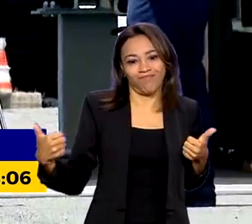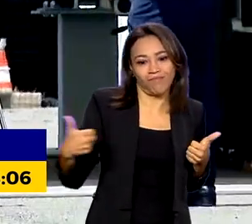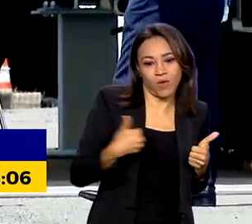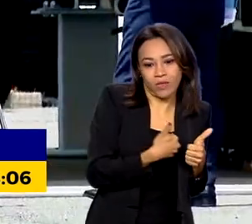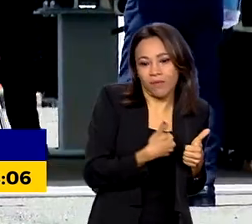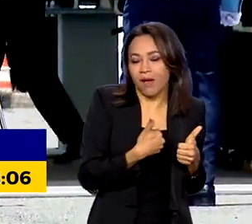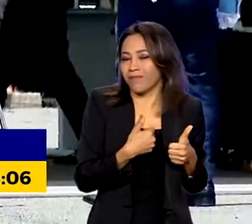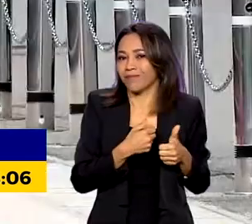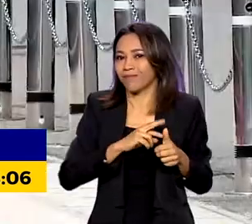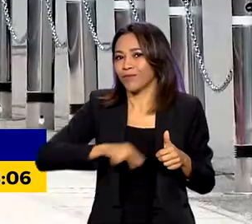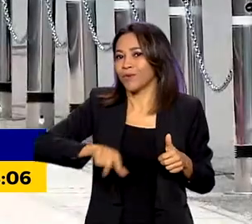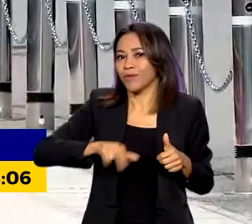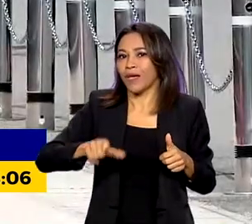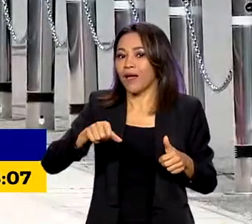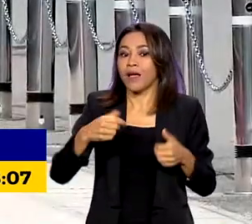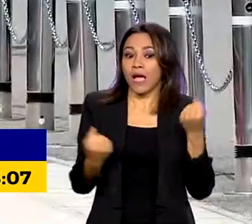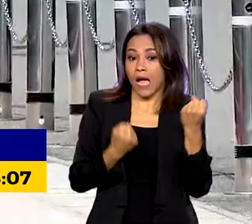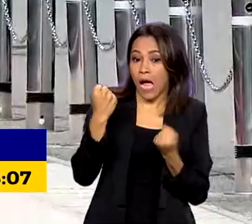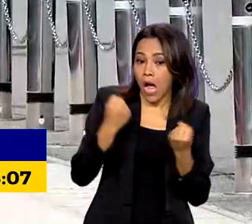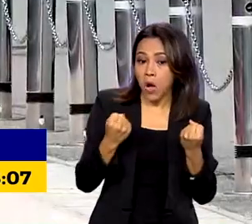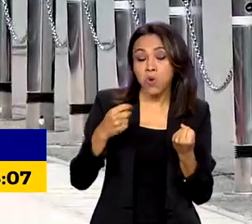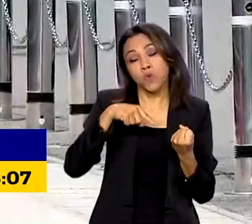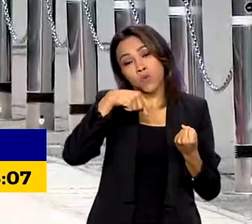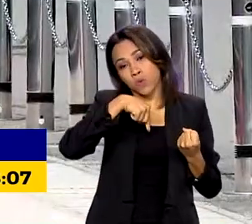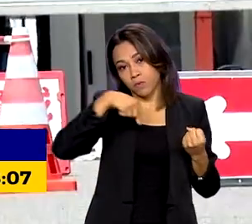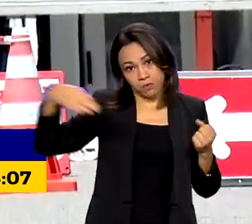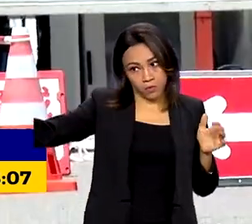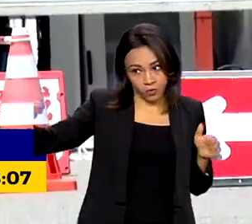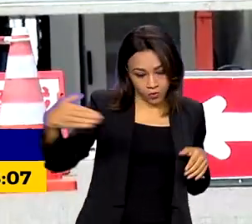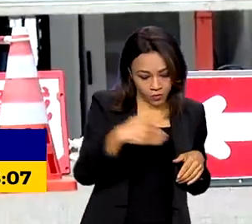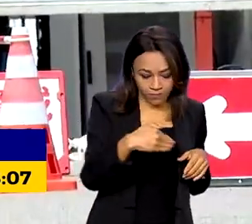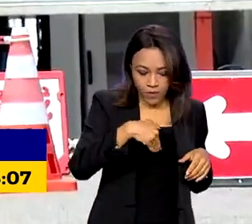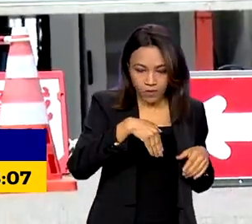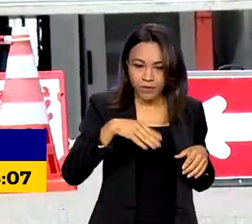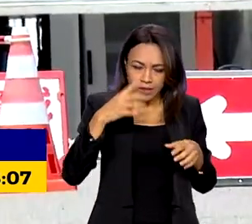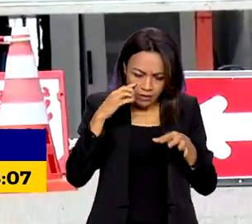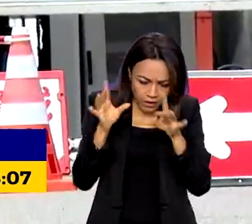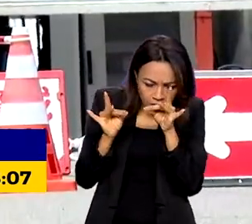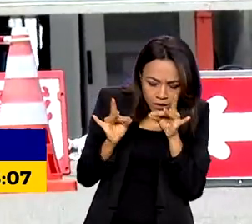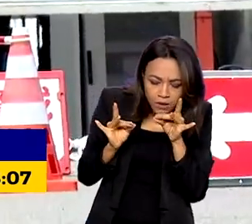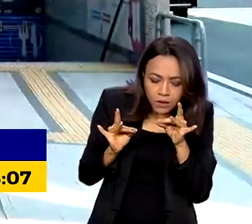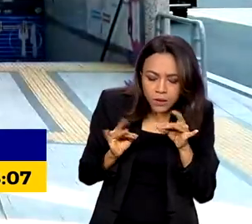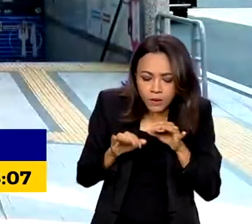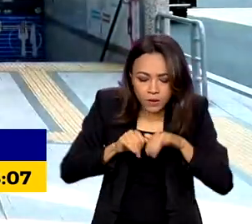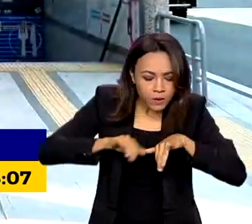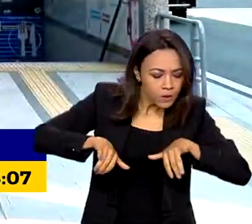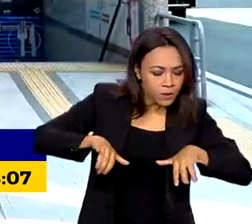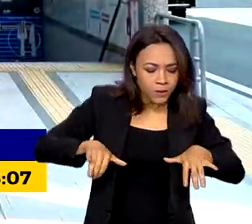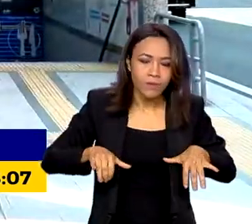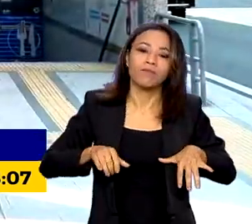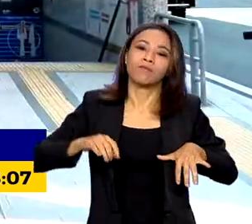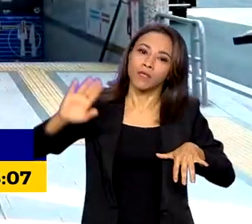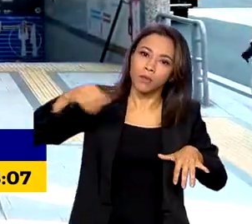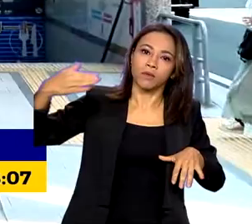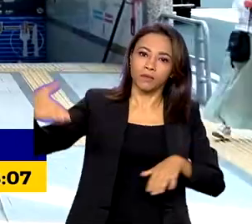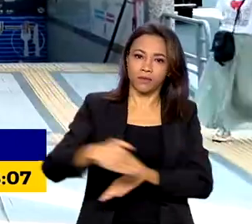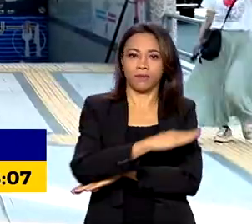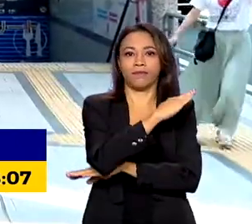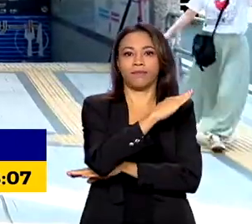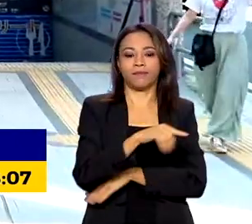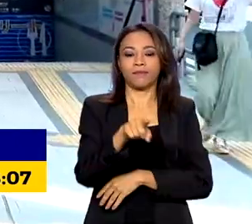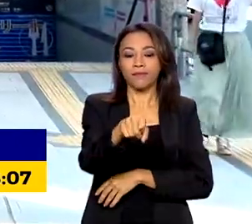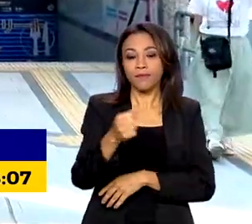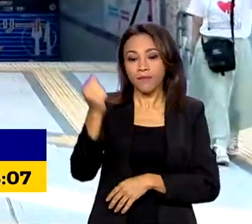pessoas que precisam ir adiante têm de passar por uma revista minuciosa. Esta é a sétima vez que o Brasil